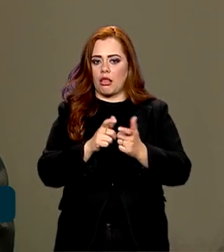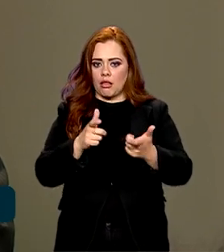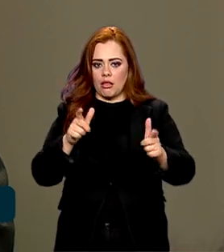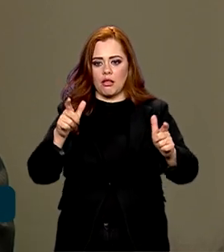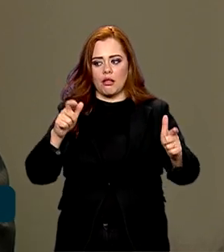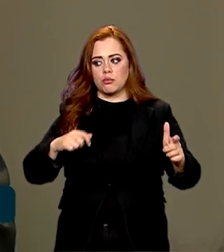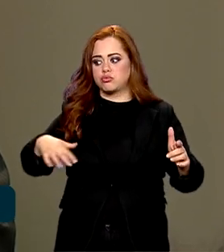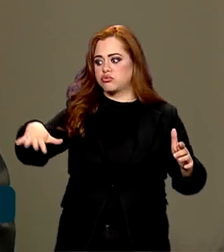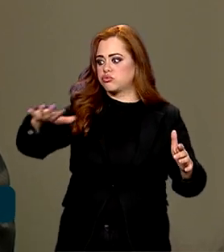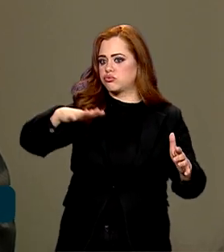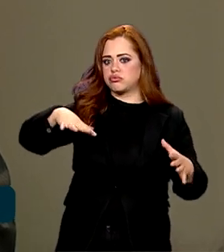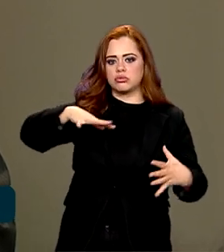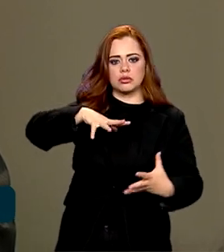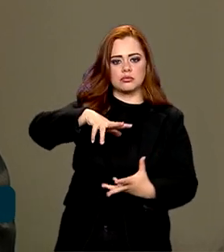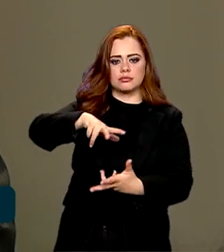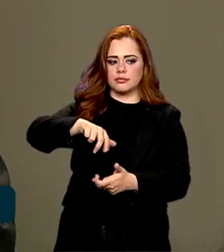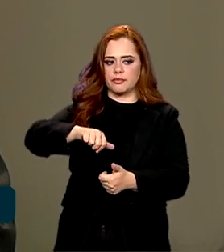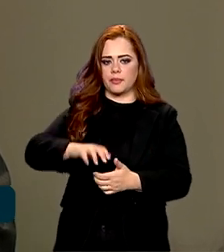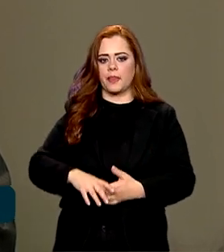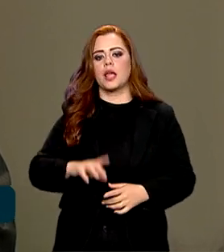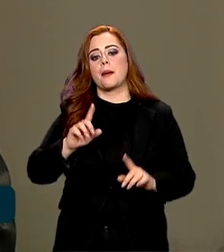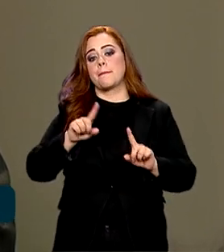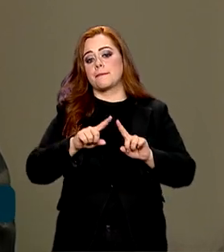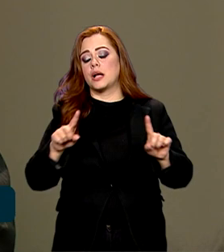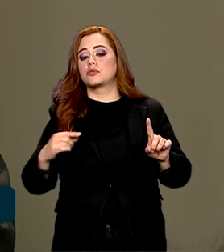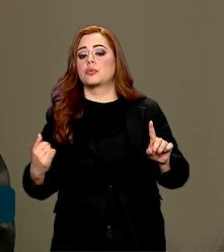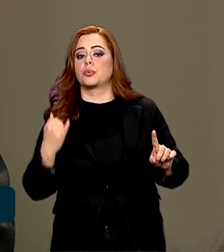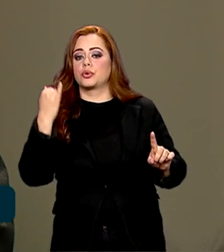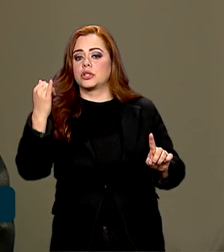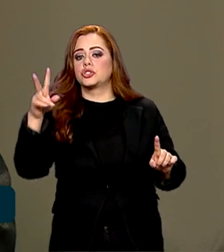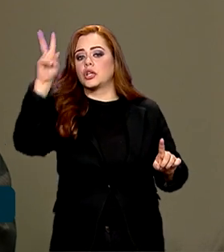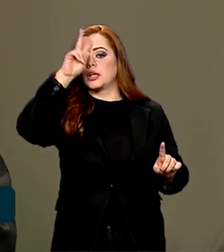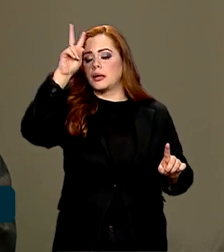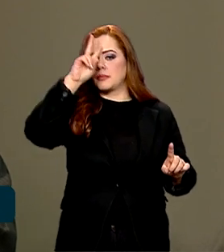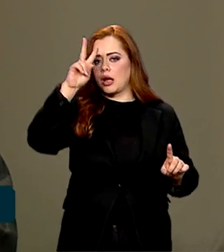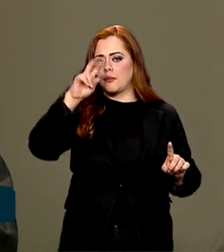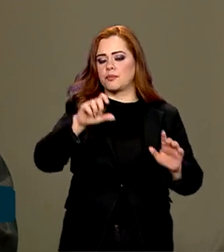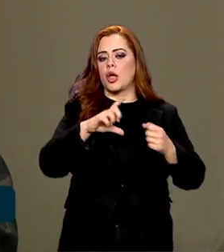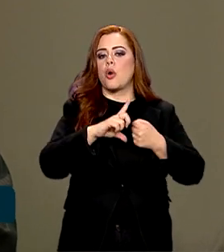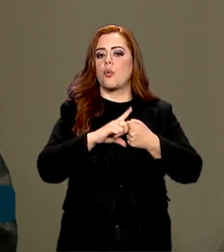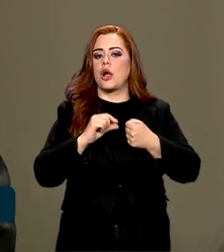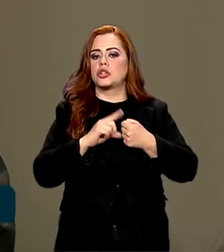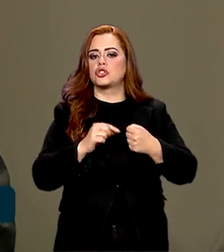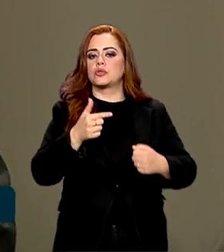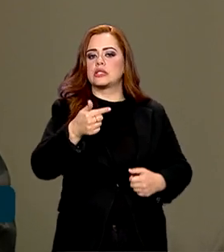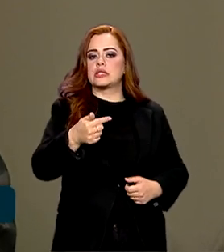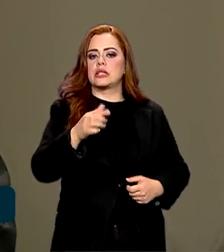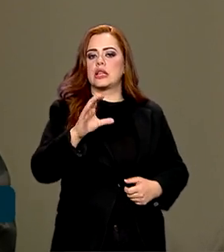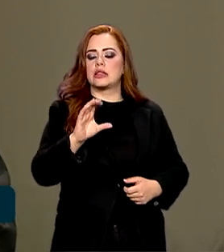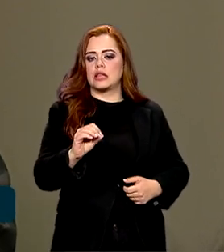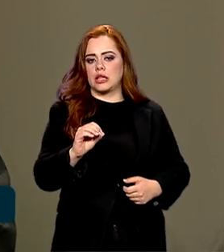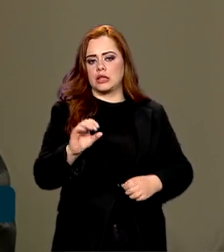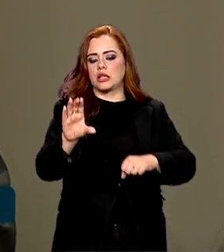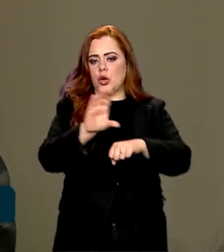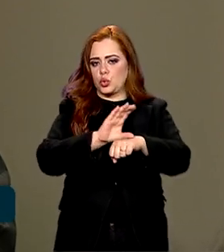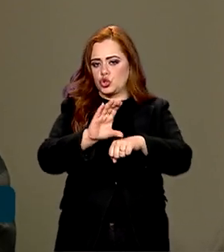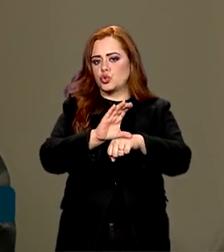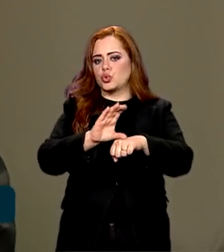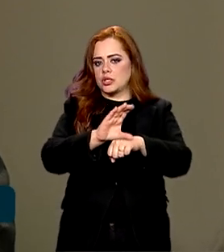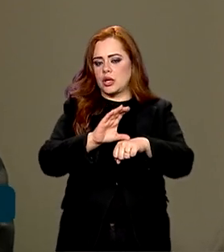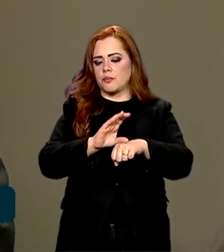o planeta. E o importante é que eu queria lembrar, é que o artigo 70 da Constituição tem uma palavrinha lá chamada